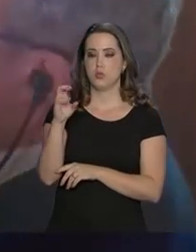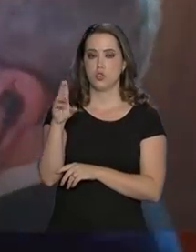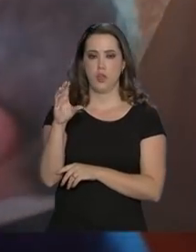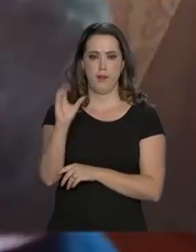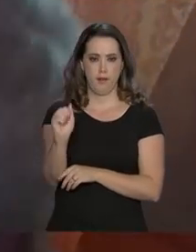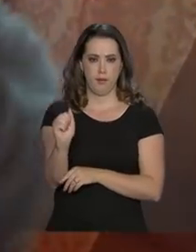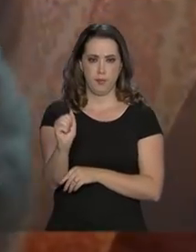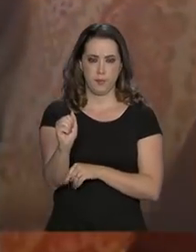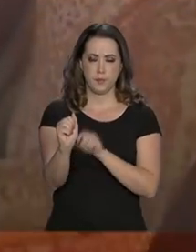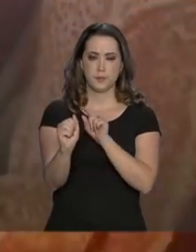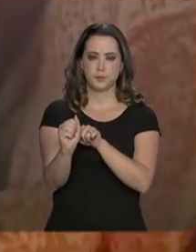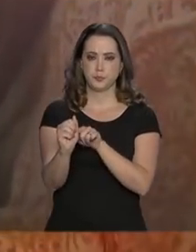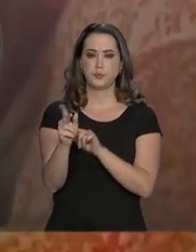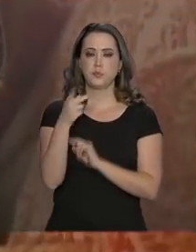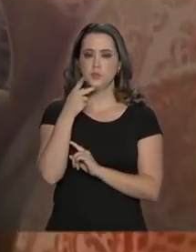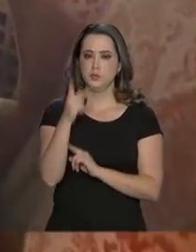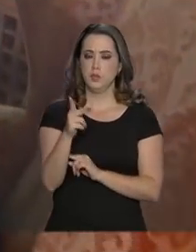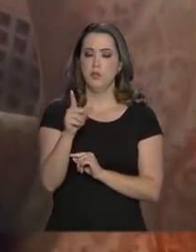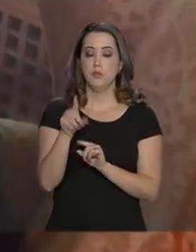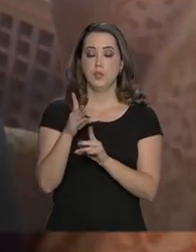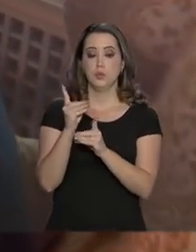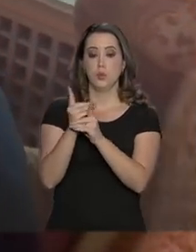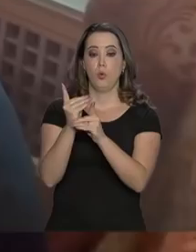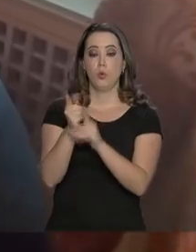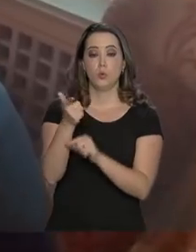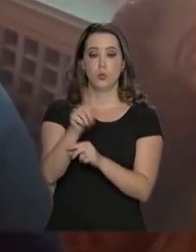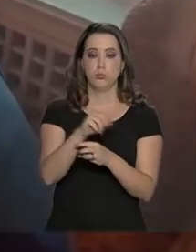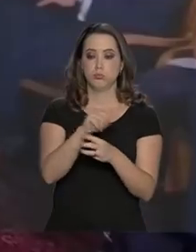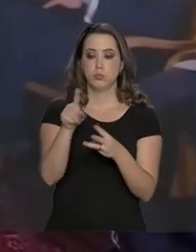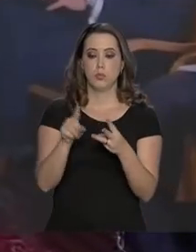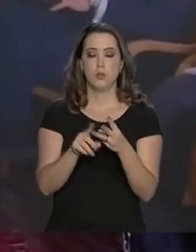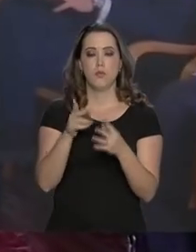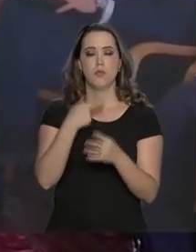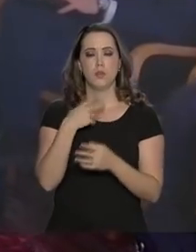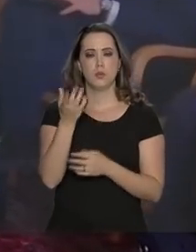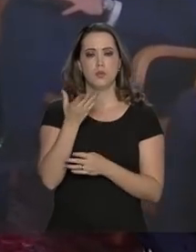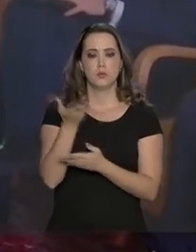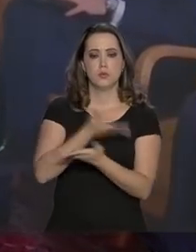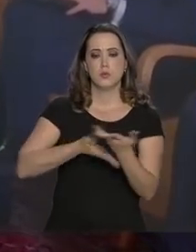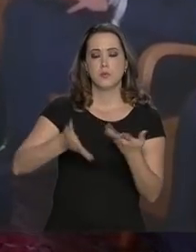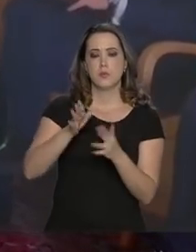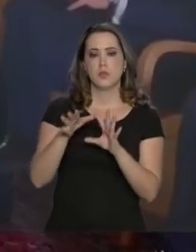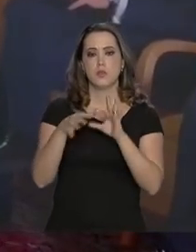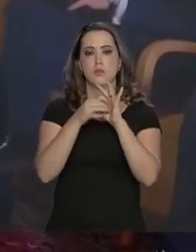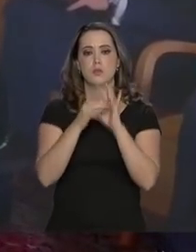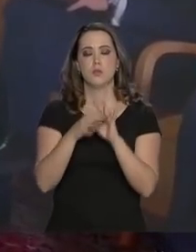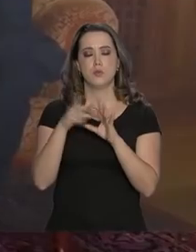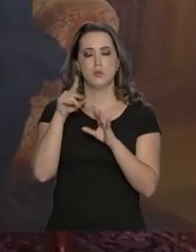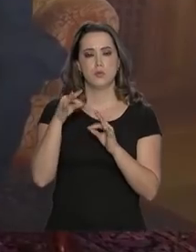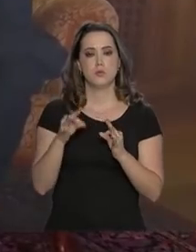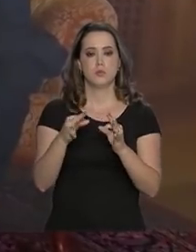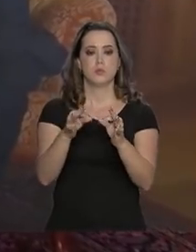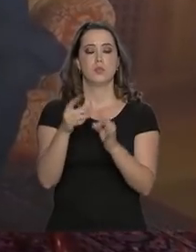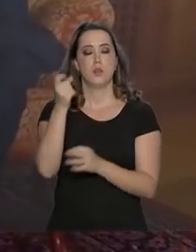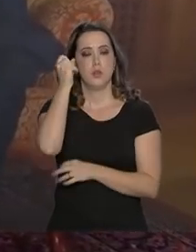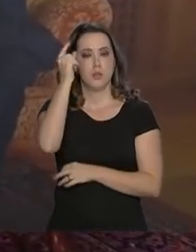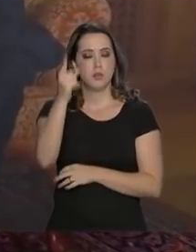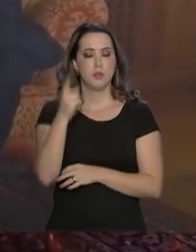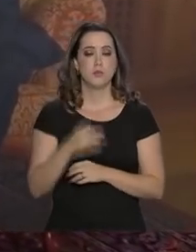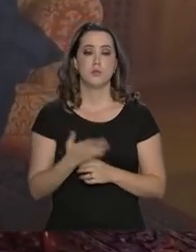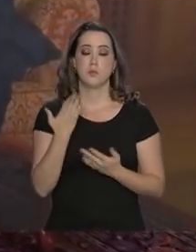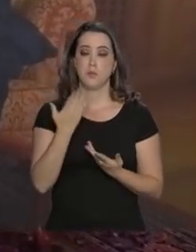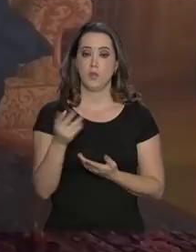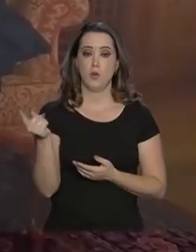brasileiro disse que pretende consolidar o comércio entre os dois países, além de parcerias em tecnologia e inteligência artificial.